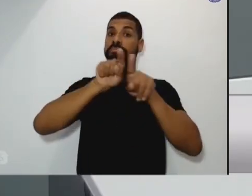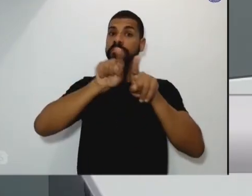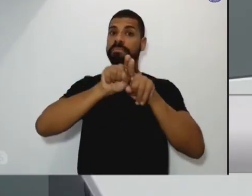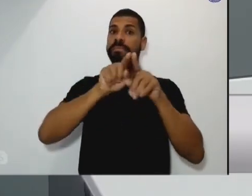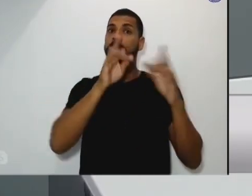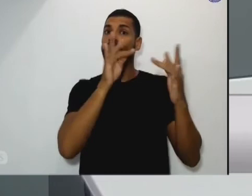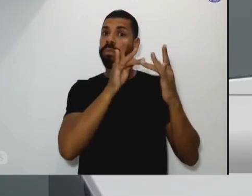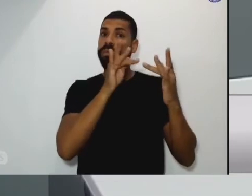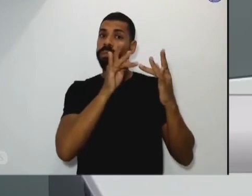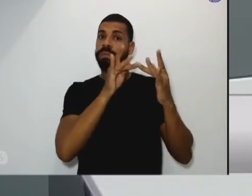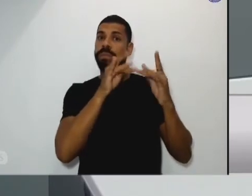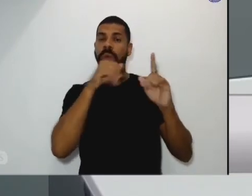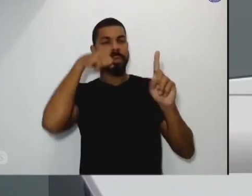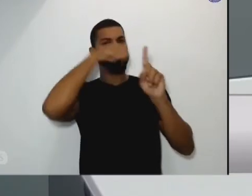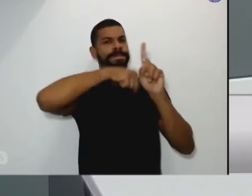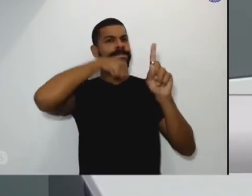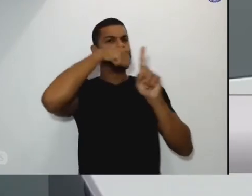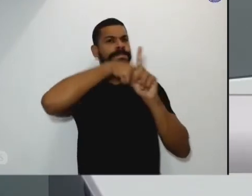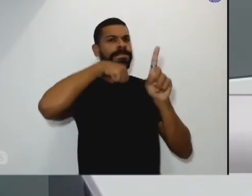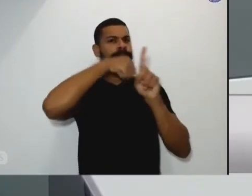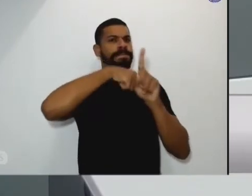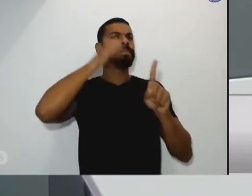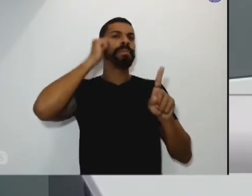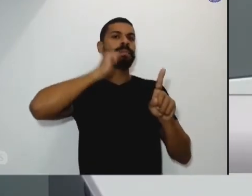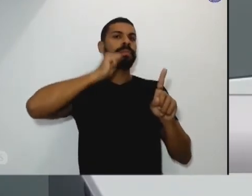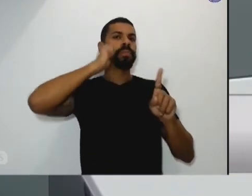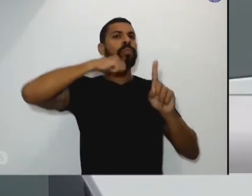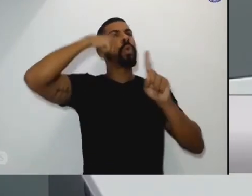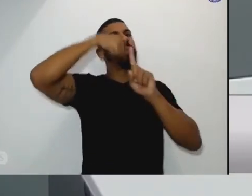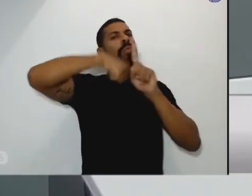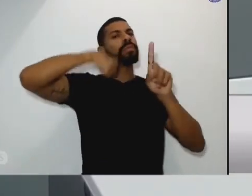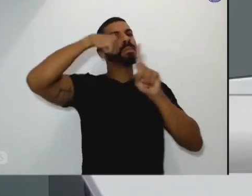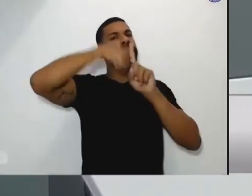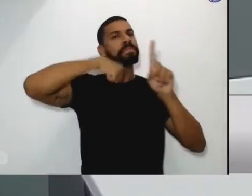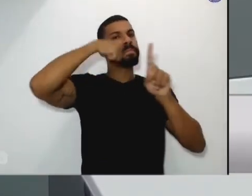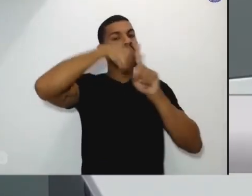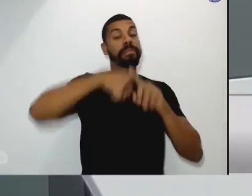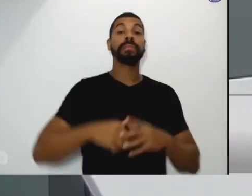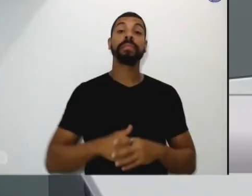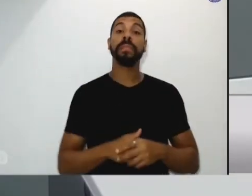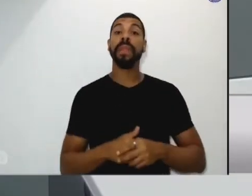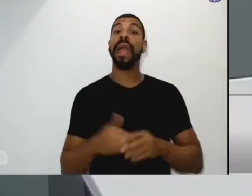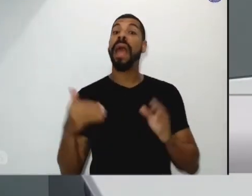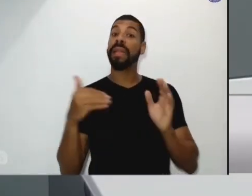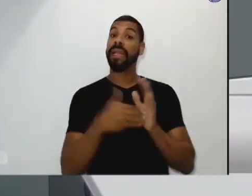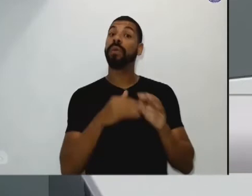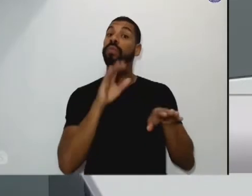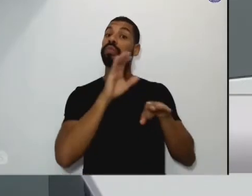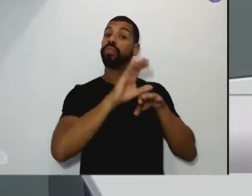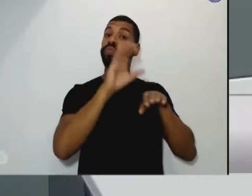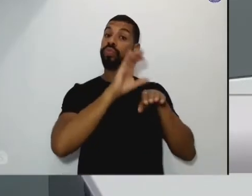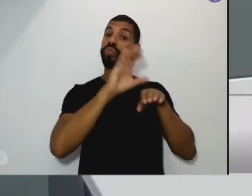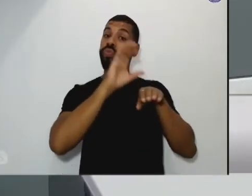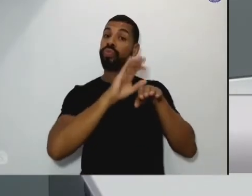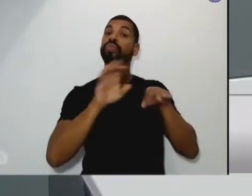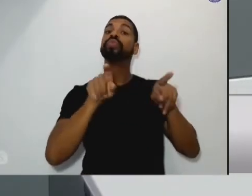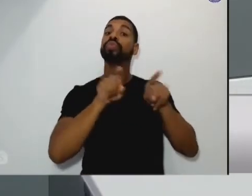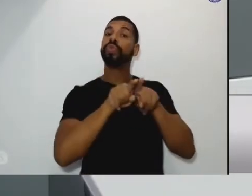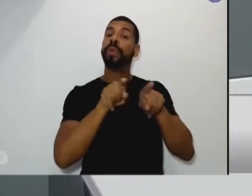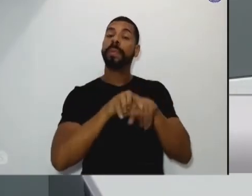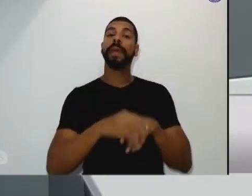principalmente tivesse mais ação inclusive o curso de promotora legais populares também um curso que